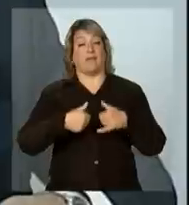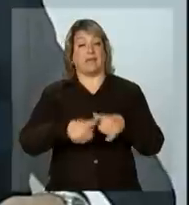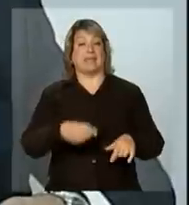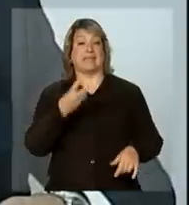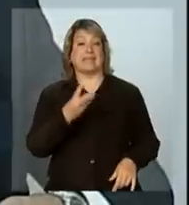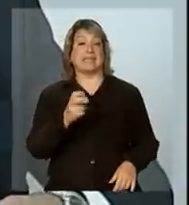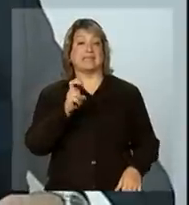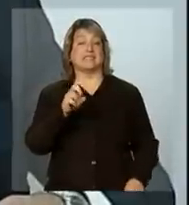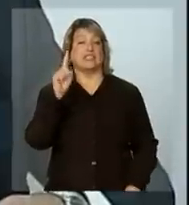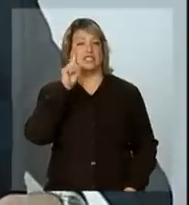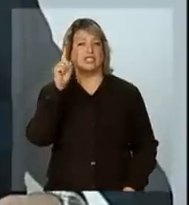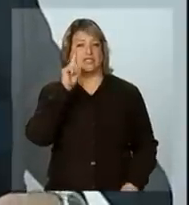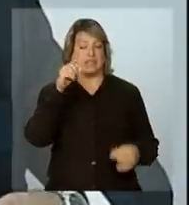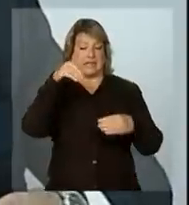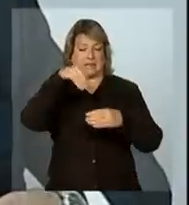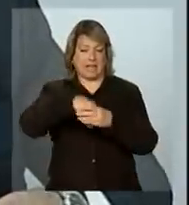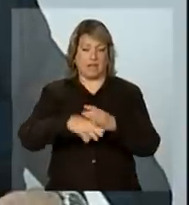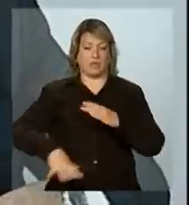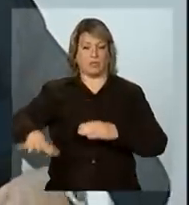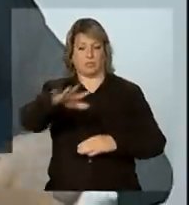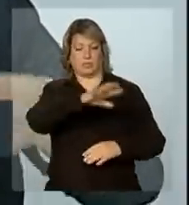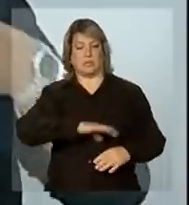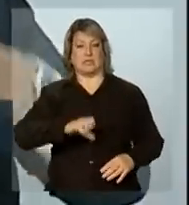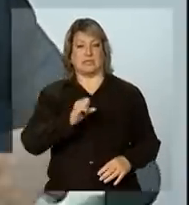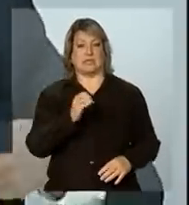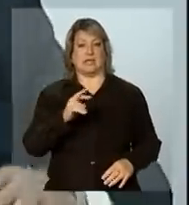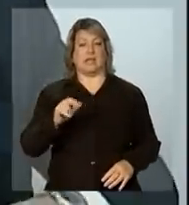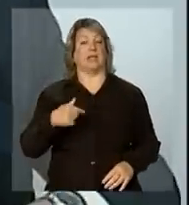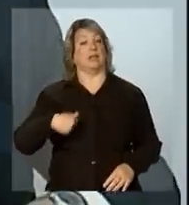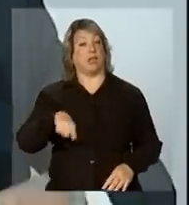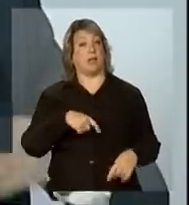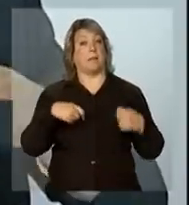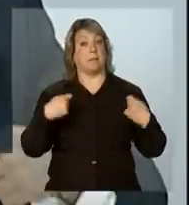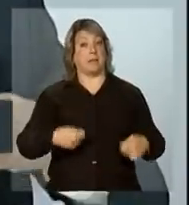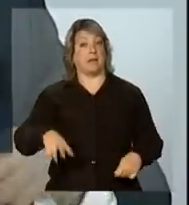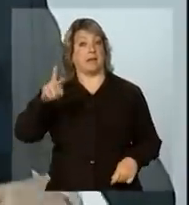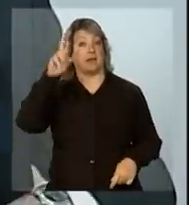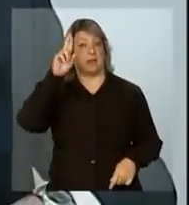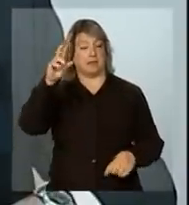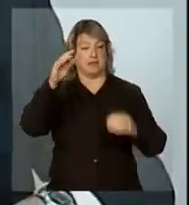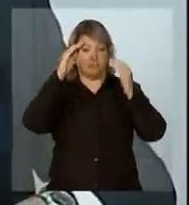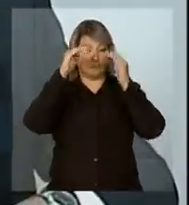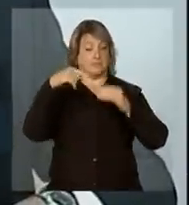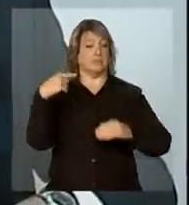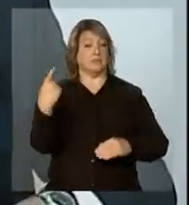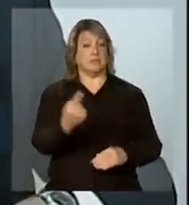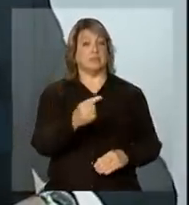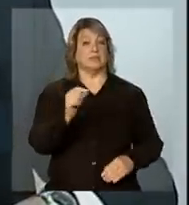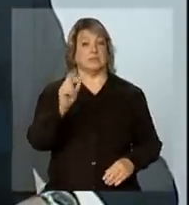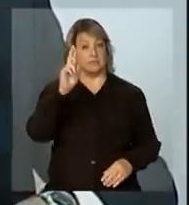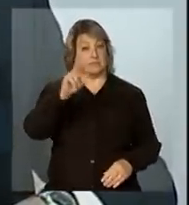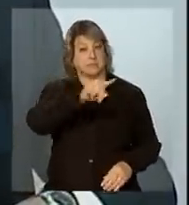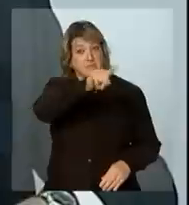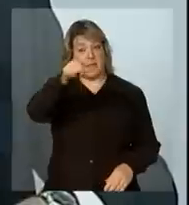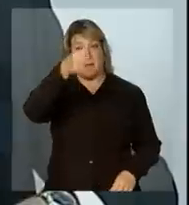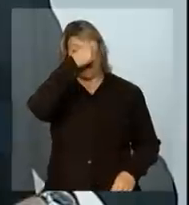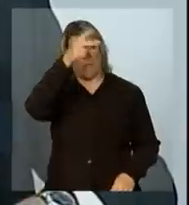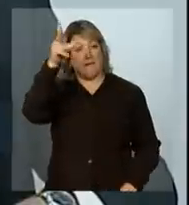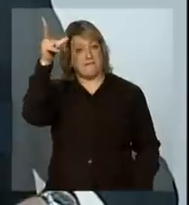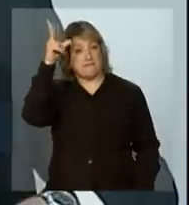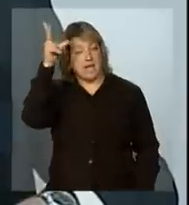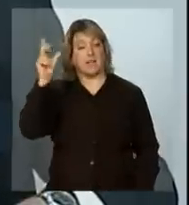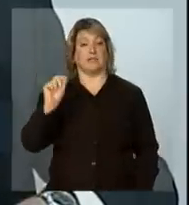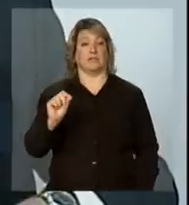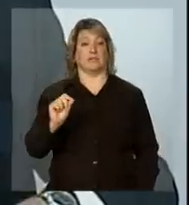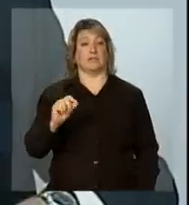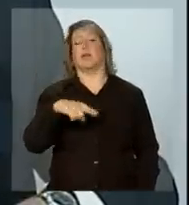dias dentro da região serrana, a gente tem que responsabilizar mais os prefeitos e os vereadores das cidades na legislação